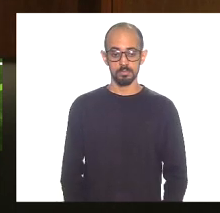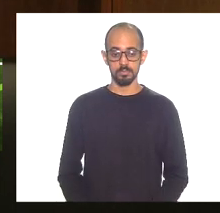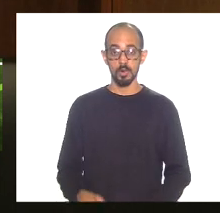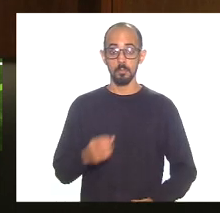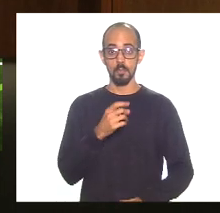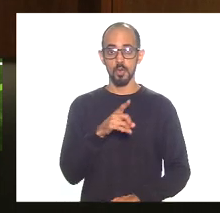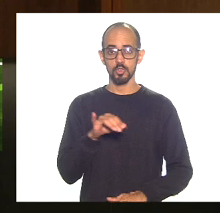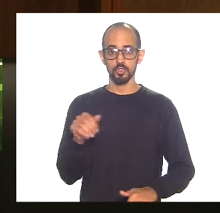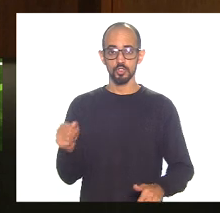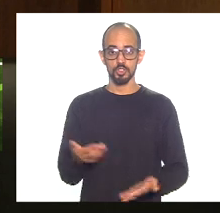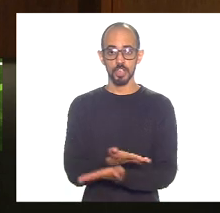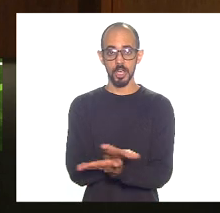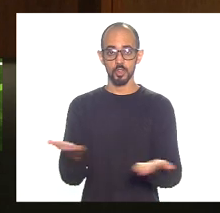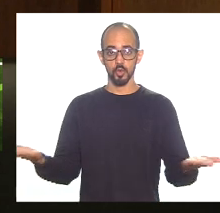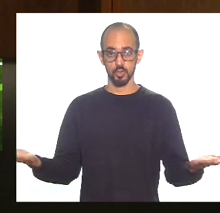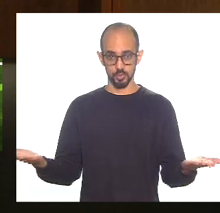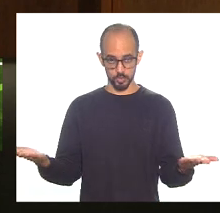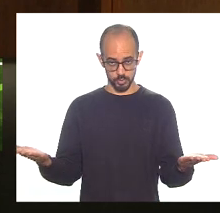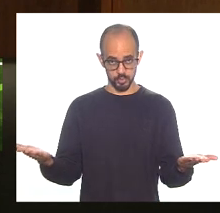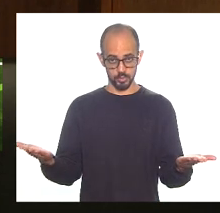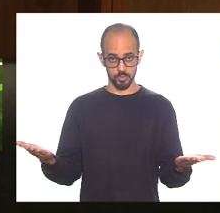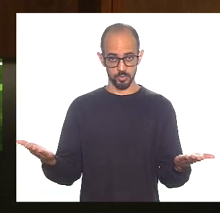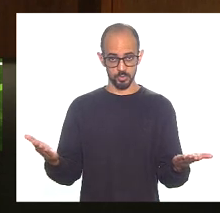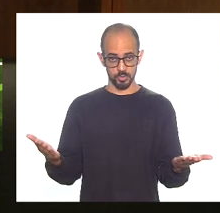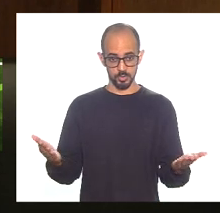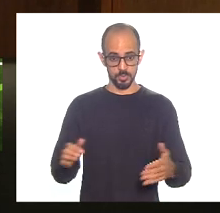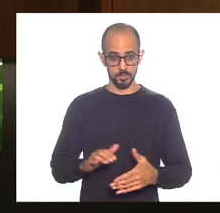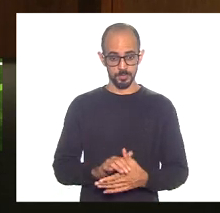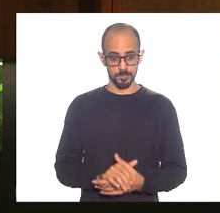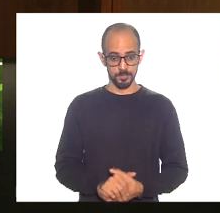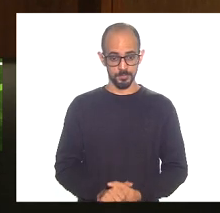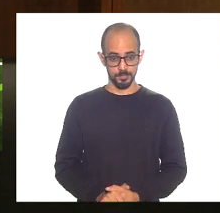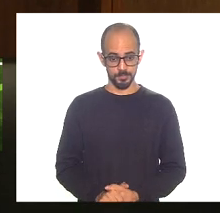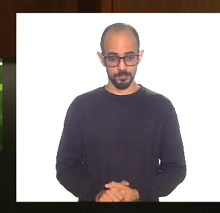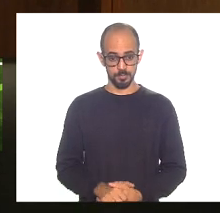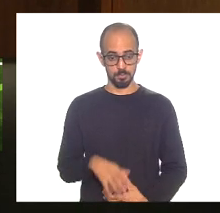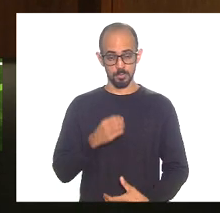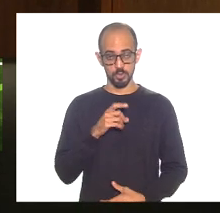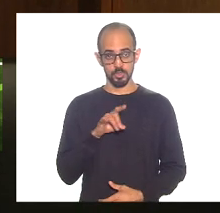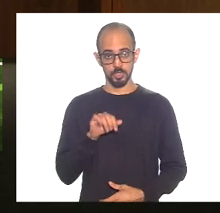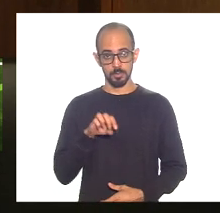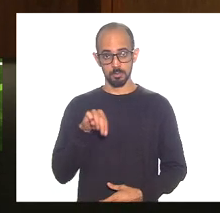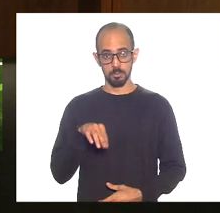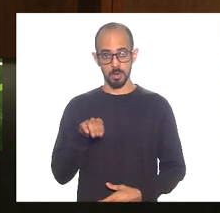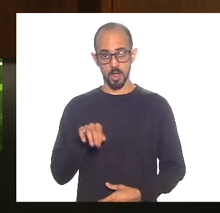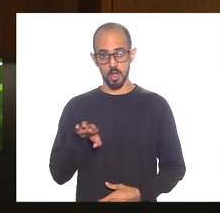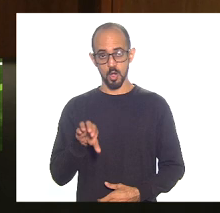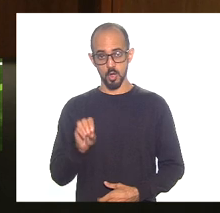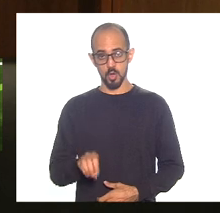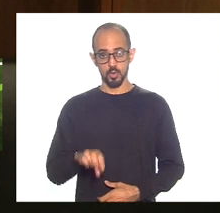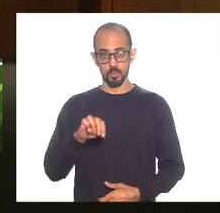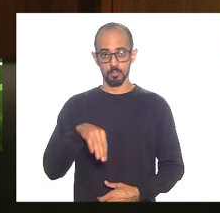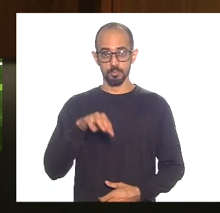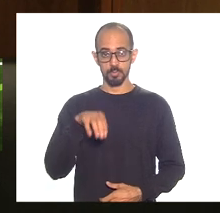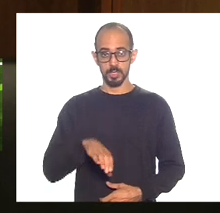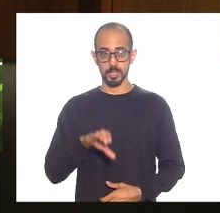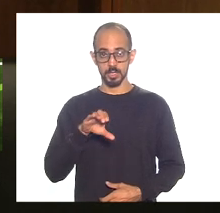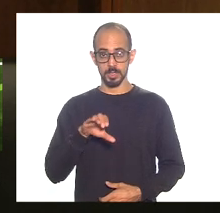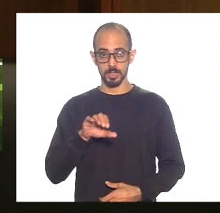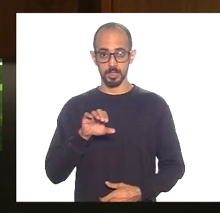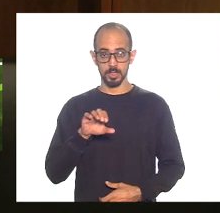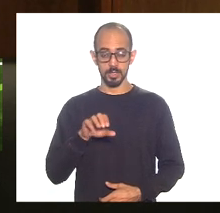Bom dia a todas e a todos. Bom dia. Bom dia, Mauro, bom dia, Mink, bom dia, Felipe, bom dia, Renata,